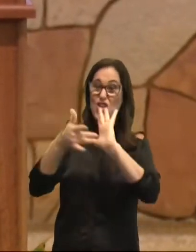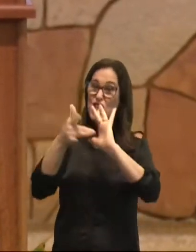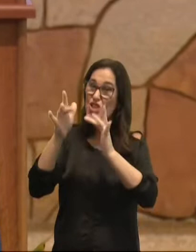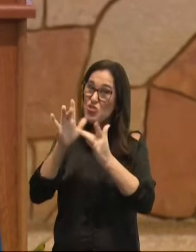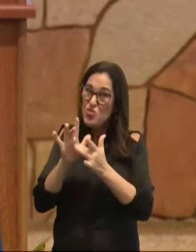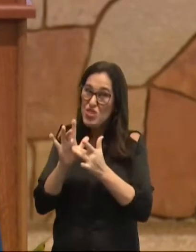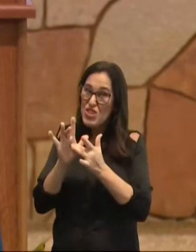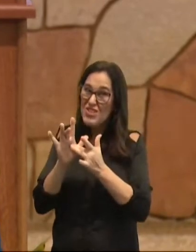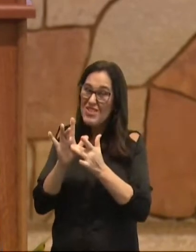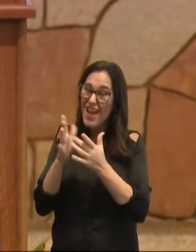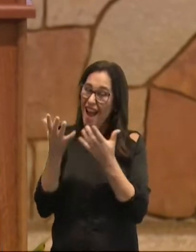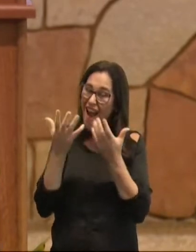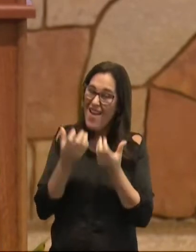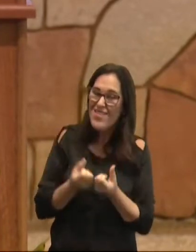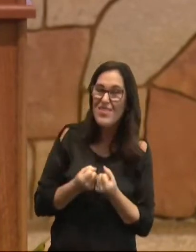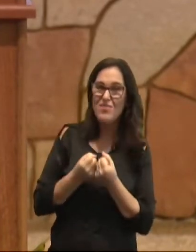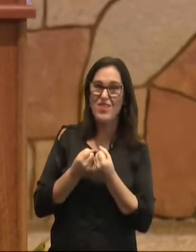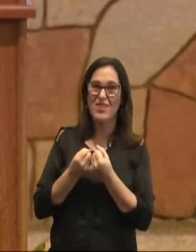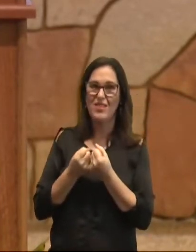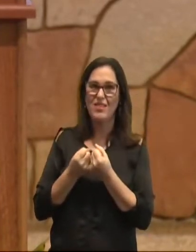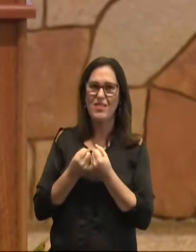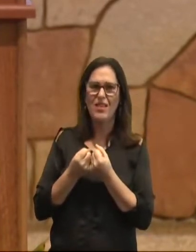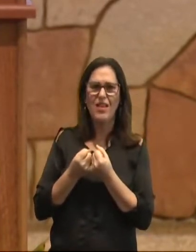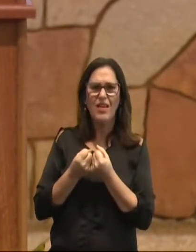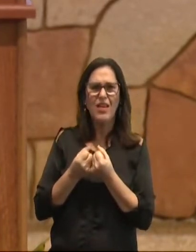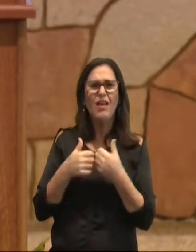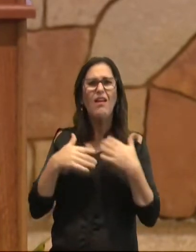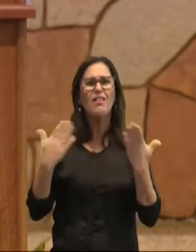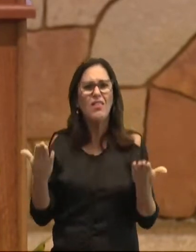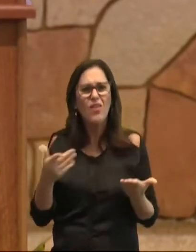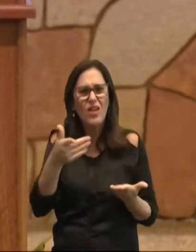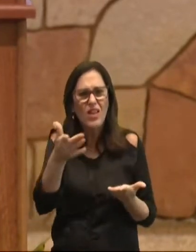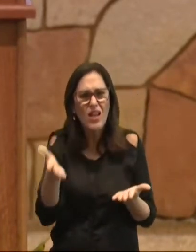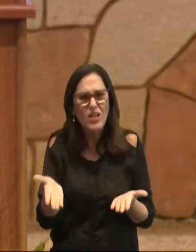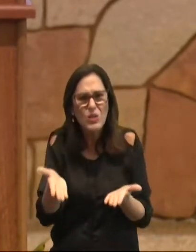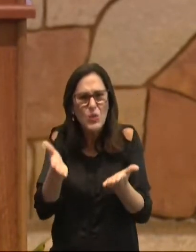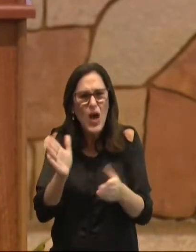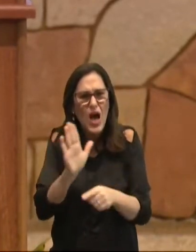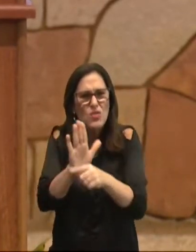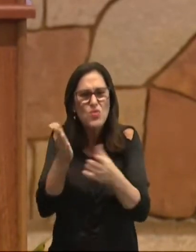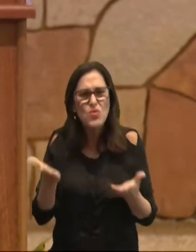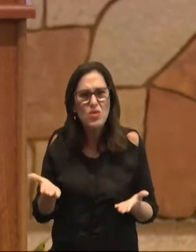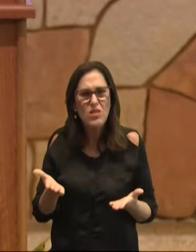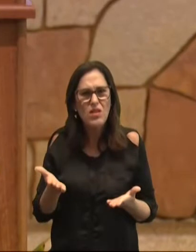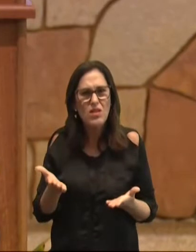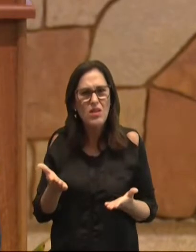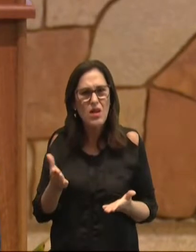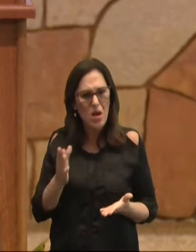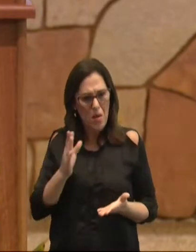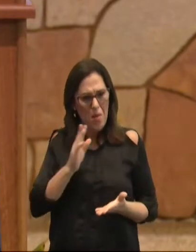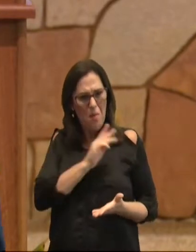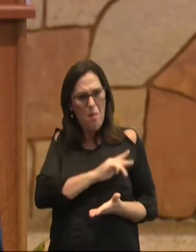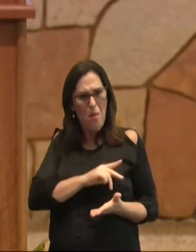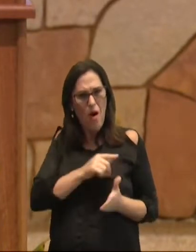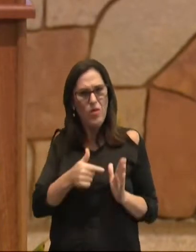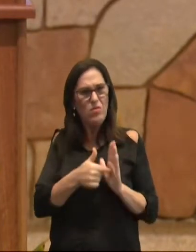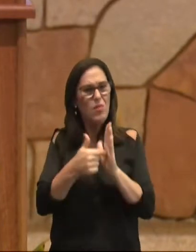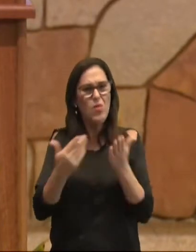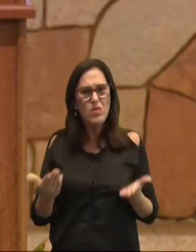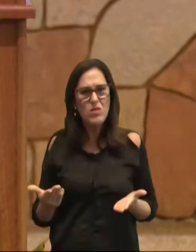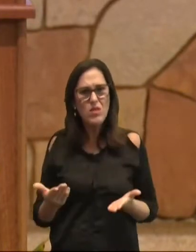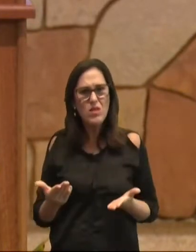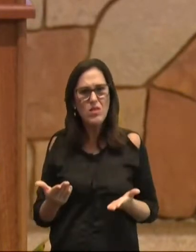Jesus. Que é feito, pois, da vossa exultação? Paulo está apelando para o fato de que,